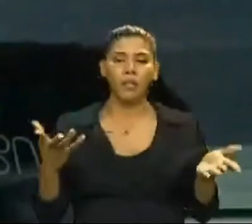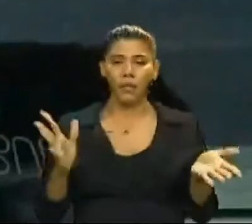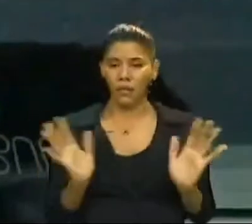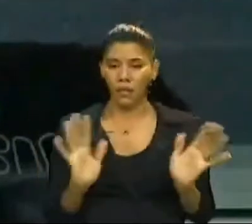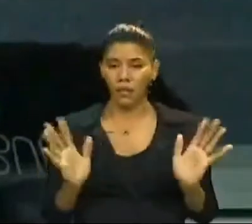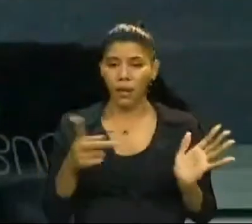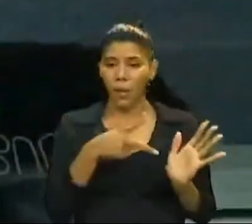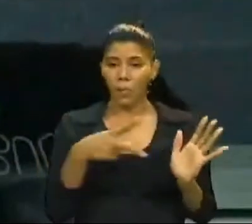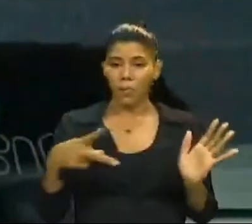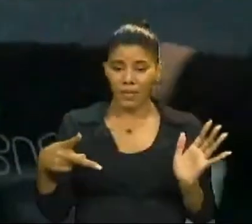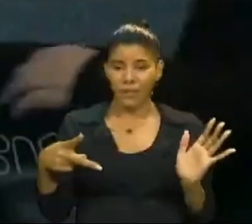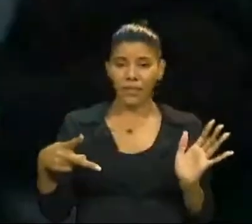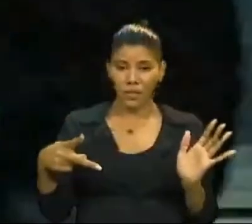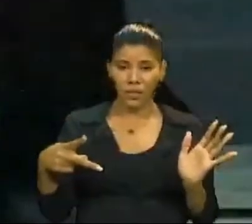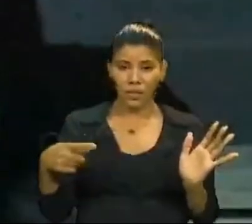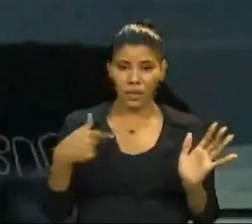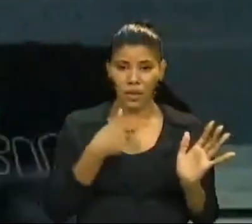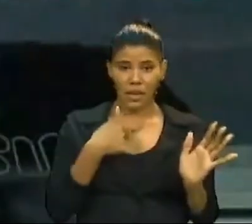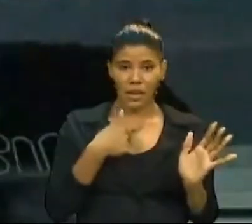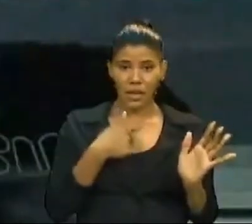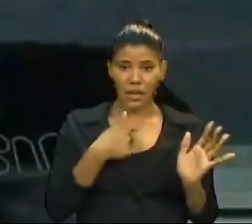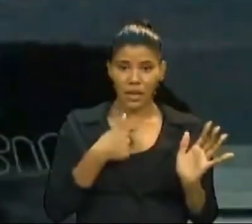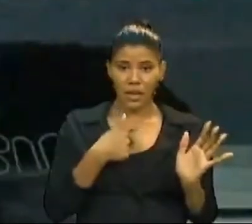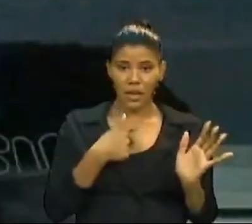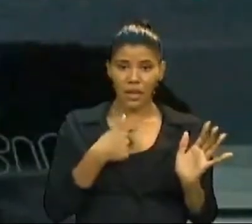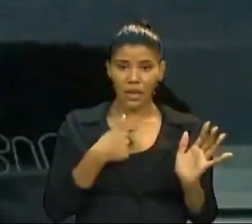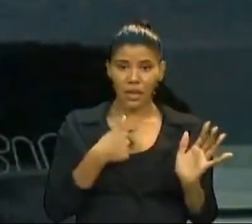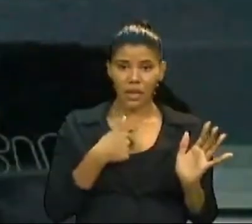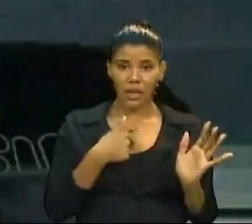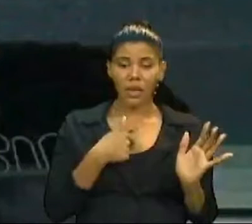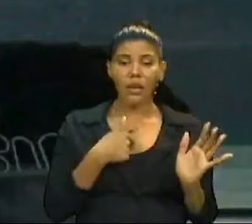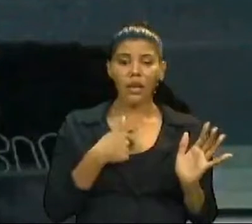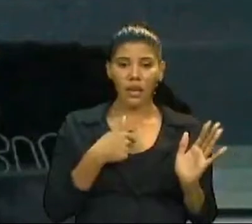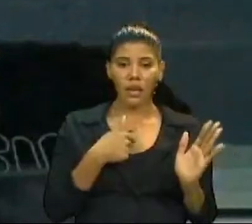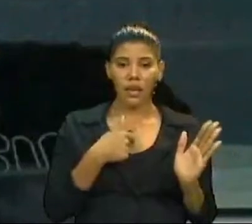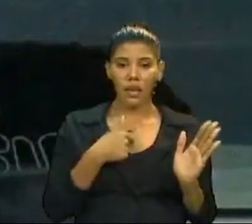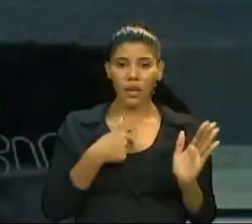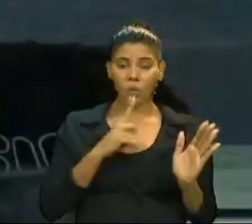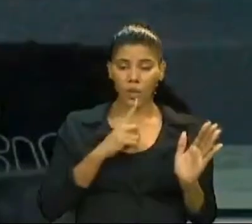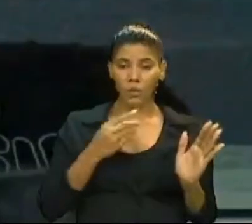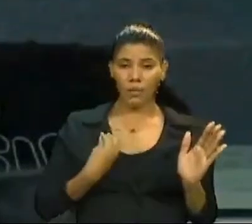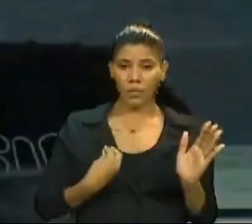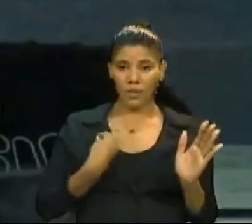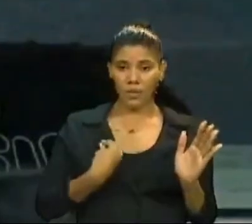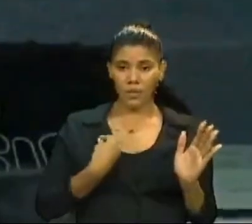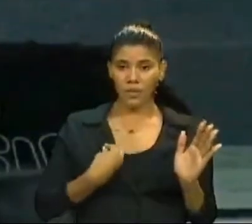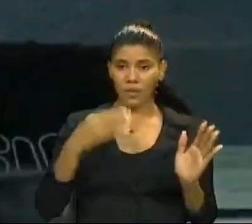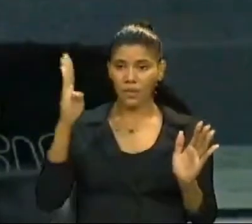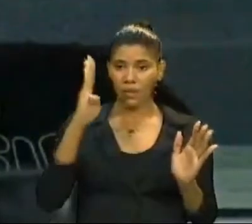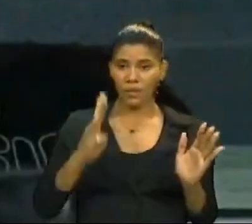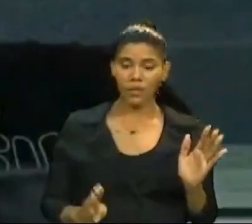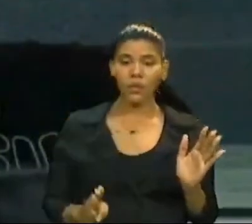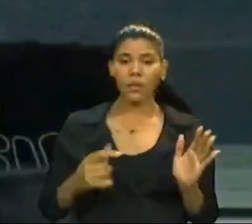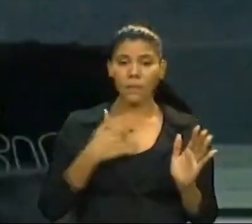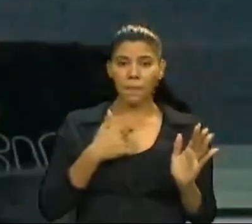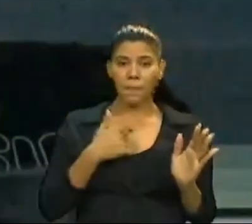O presidente da república que eu tenho na minha vida brasileira, como cidadão